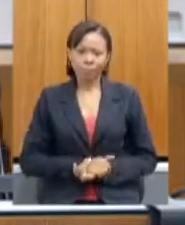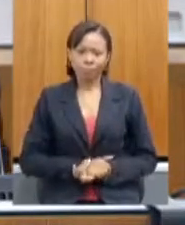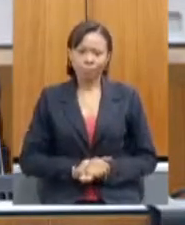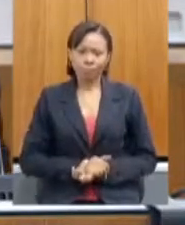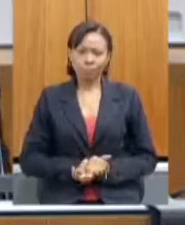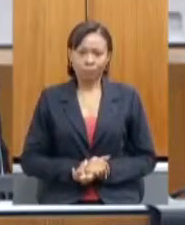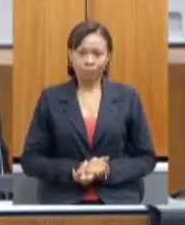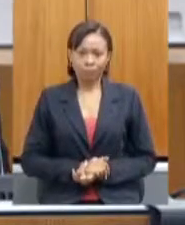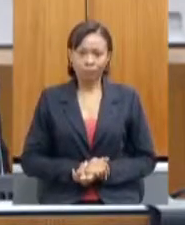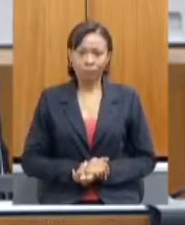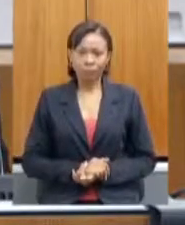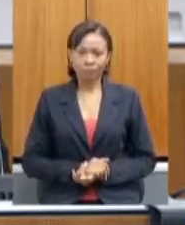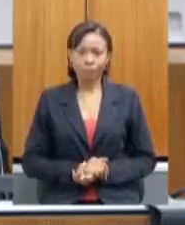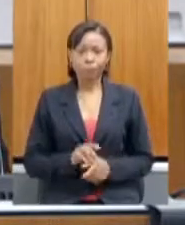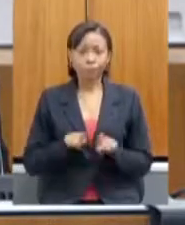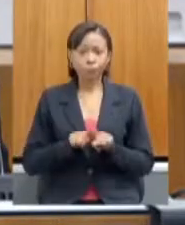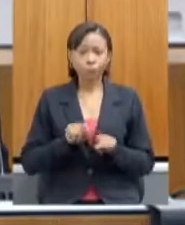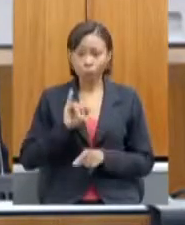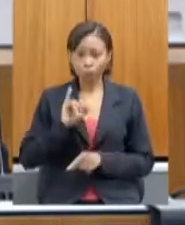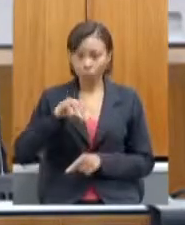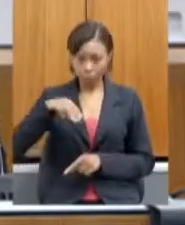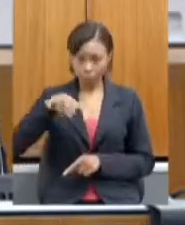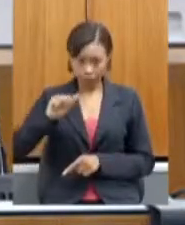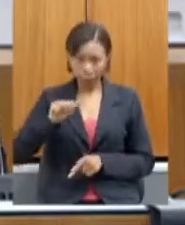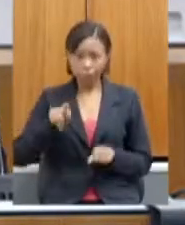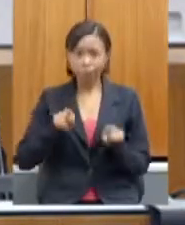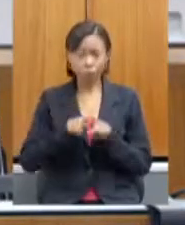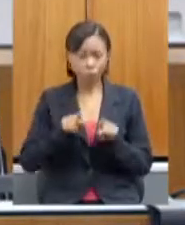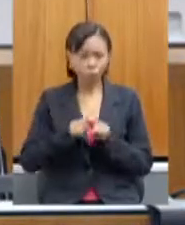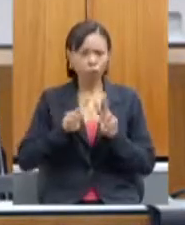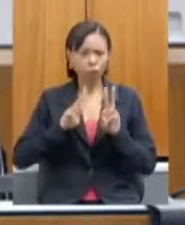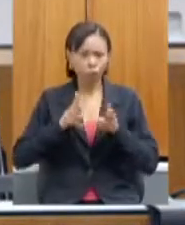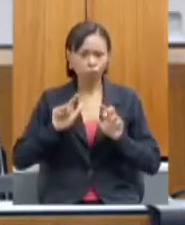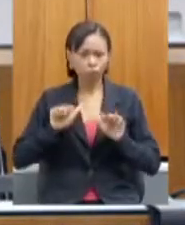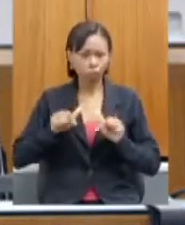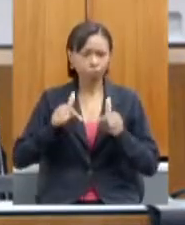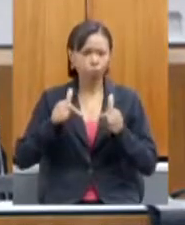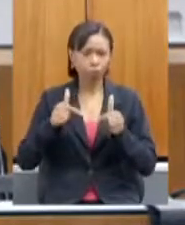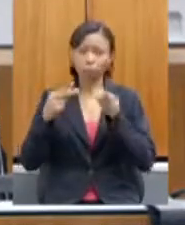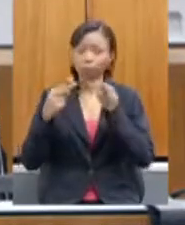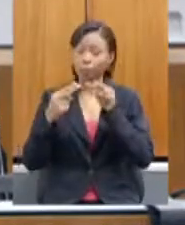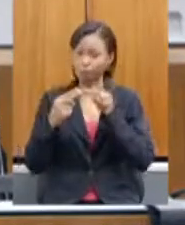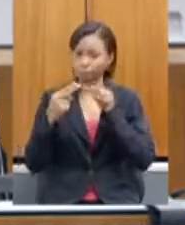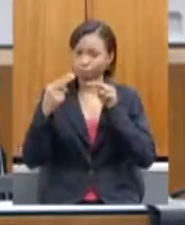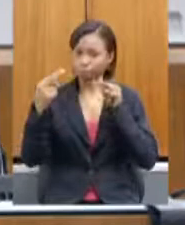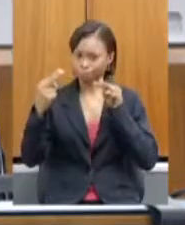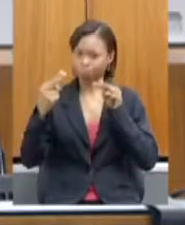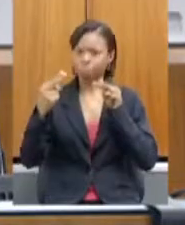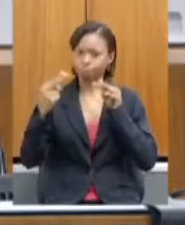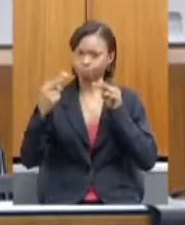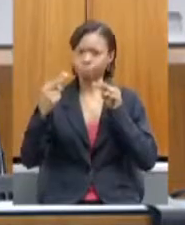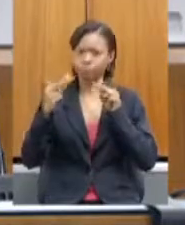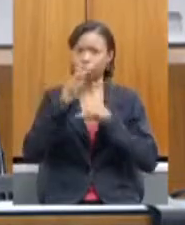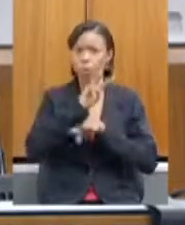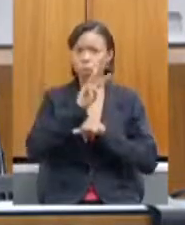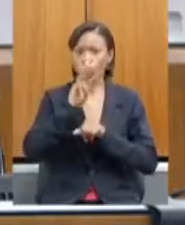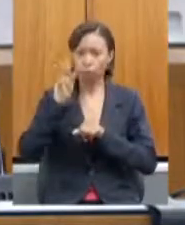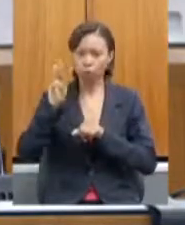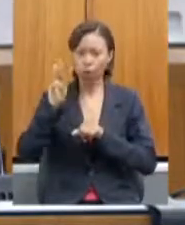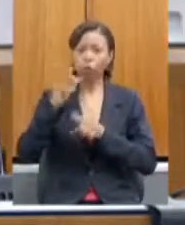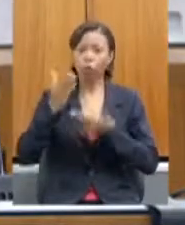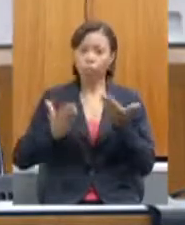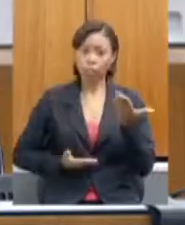Bem, o IMA também manteve as suas ações por via remota com o portal de serviços do produtor,